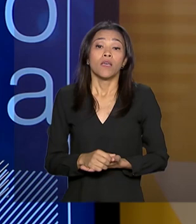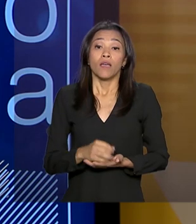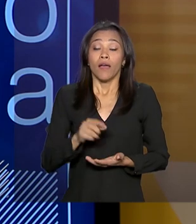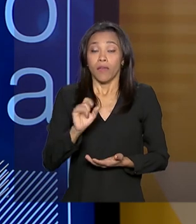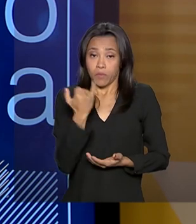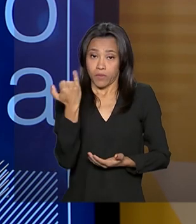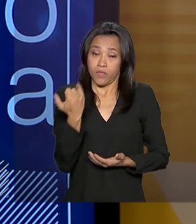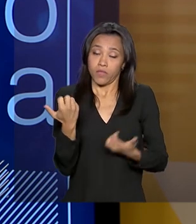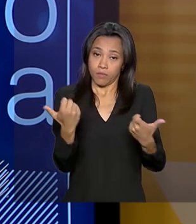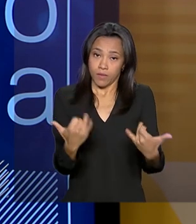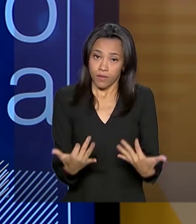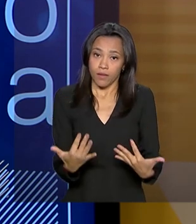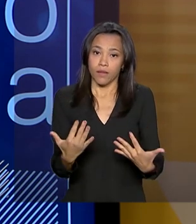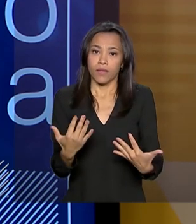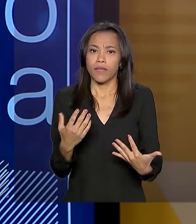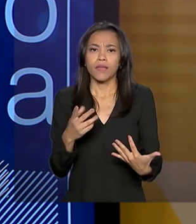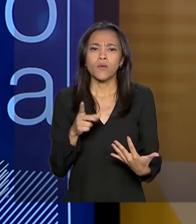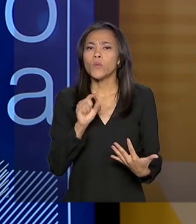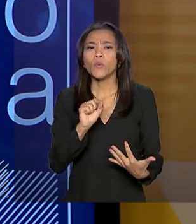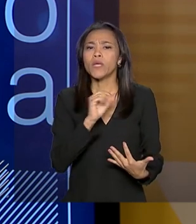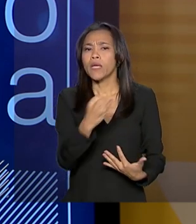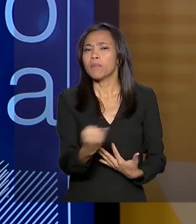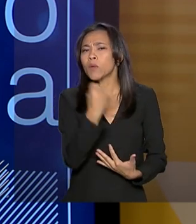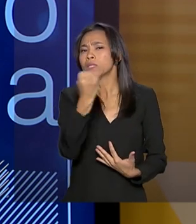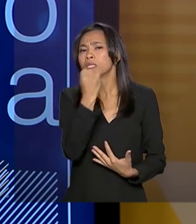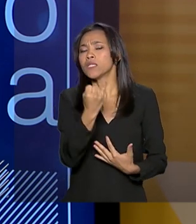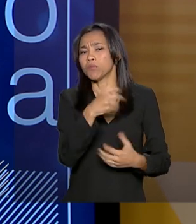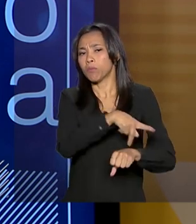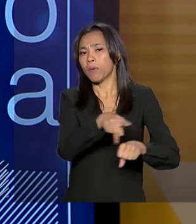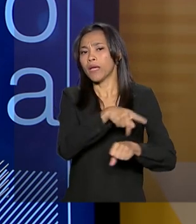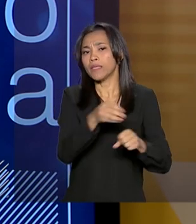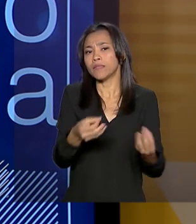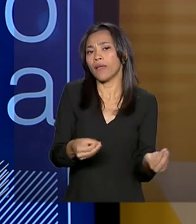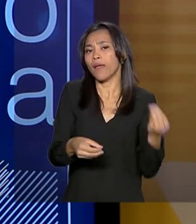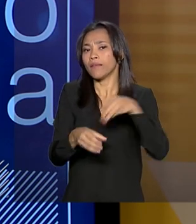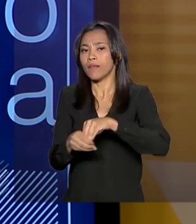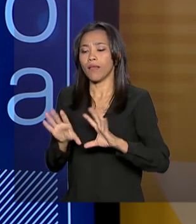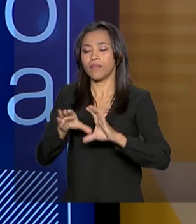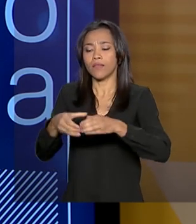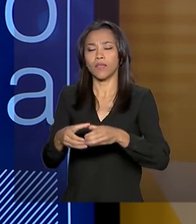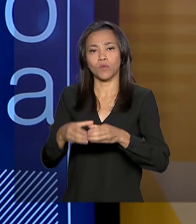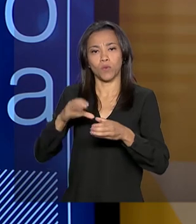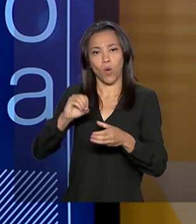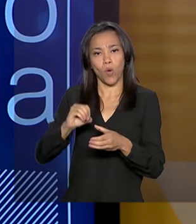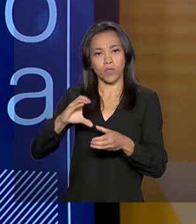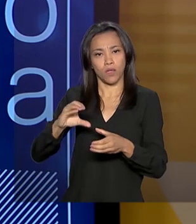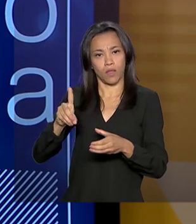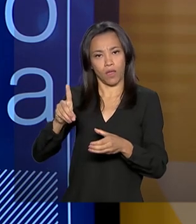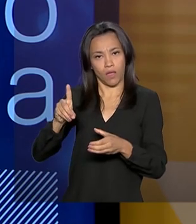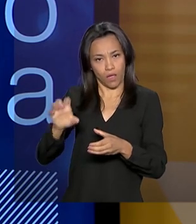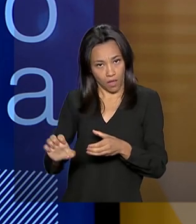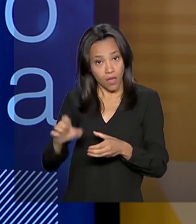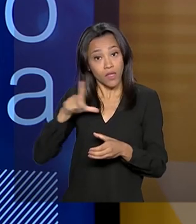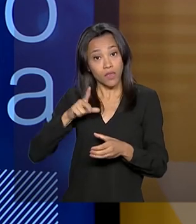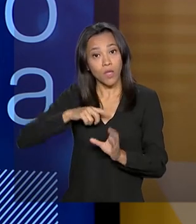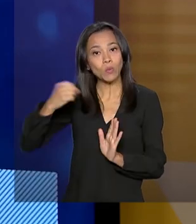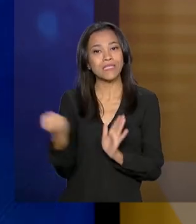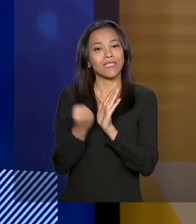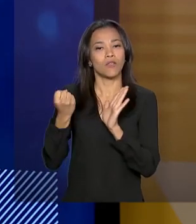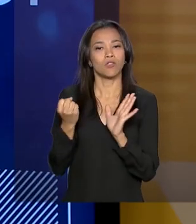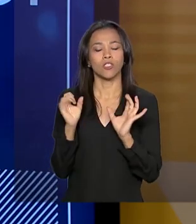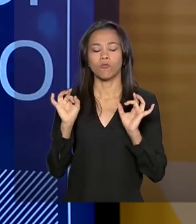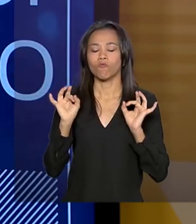relevante para o país ingressar na OCDE, e significa um selo de qualidade das nossas instituições, que são